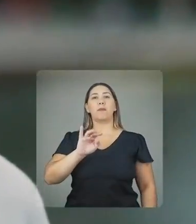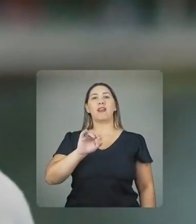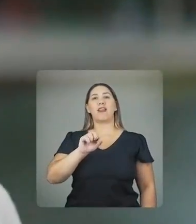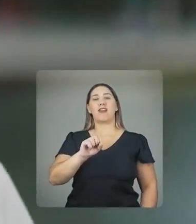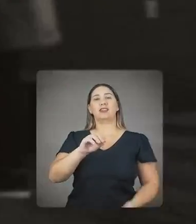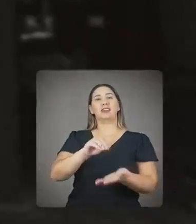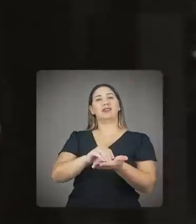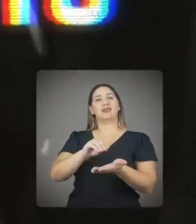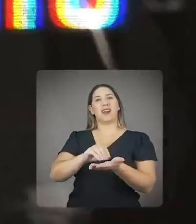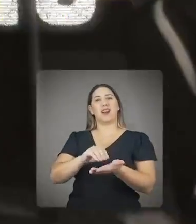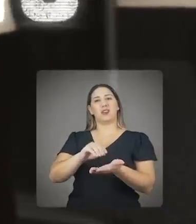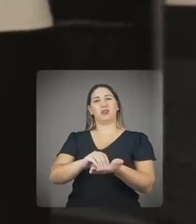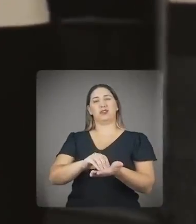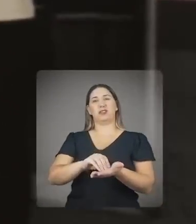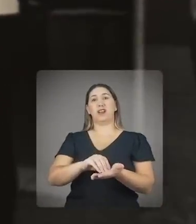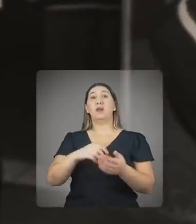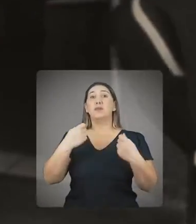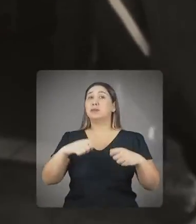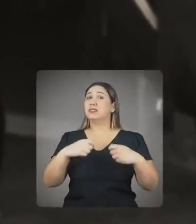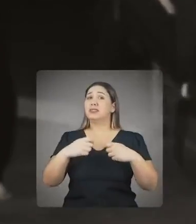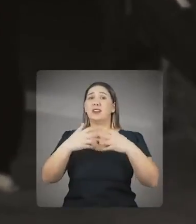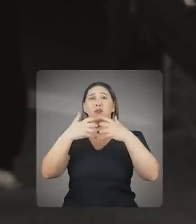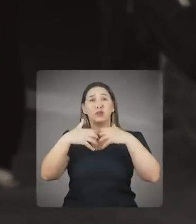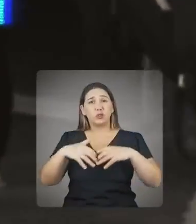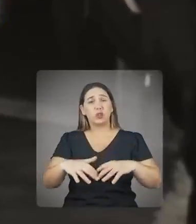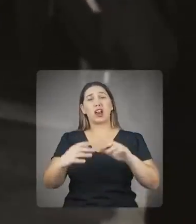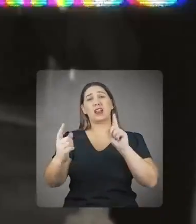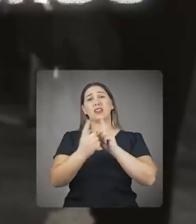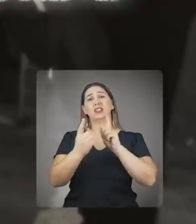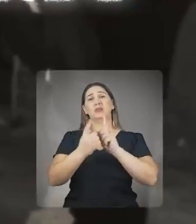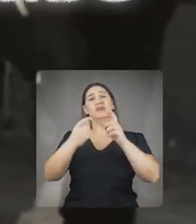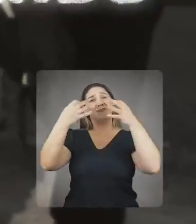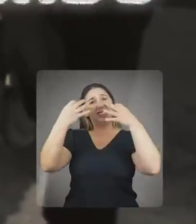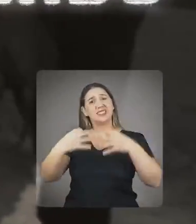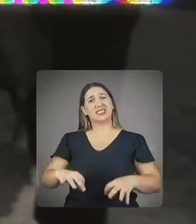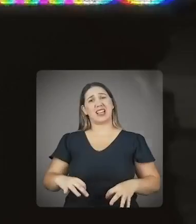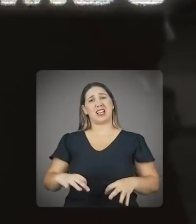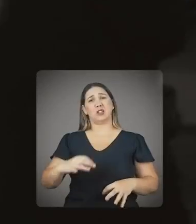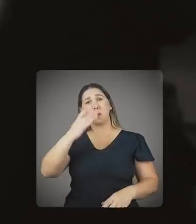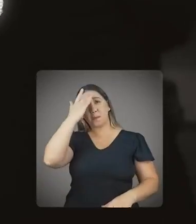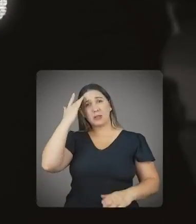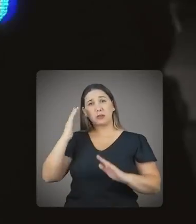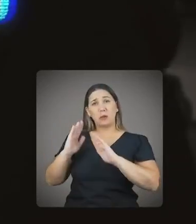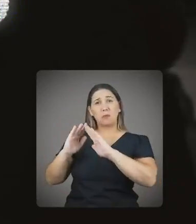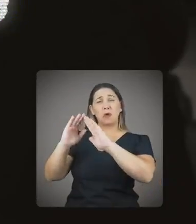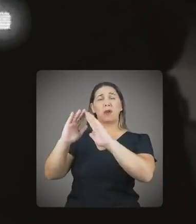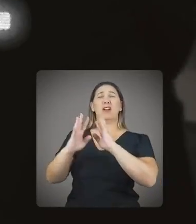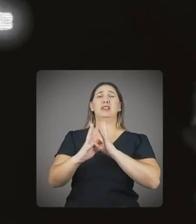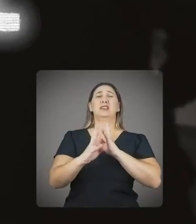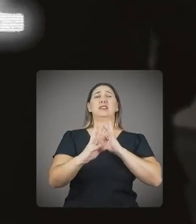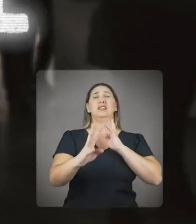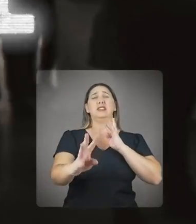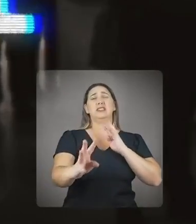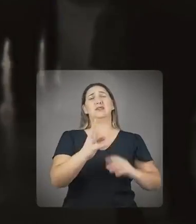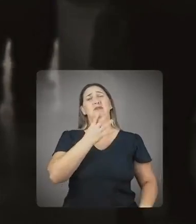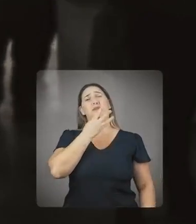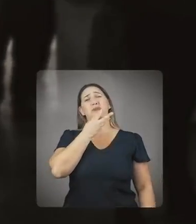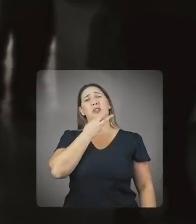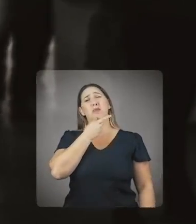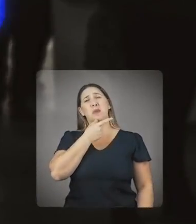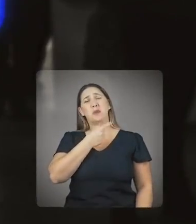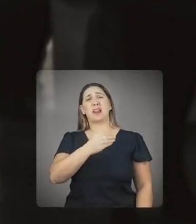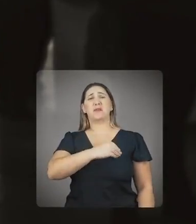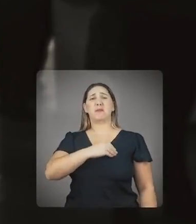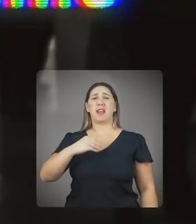UBSs, que o atendimento não é eficiente. O Santista continua enfrentando longas filas à espera de